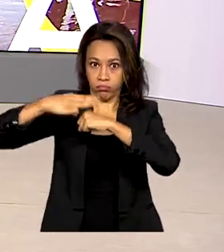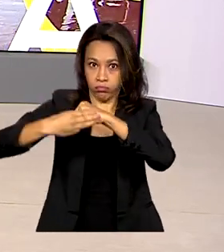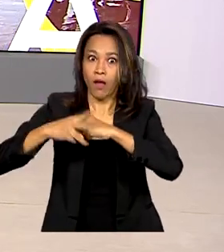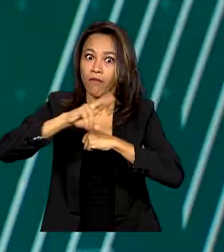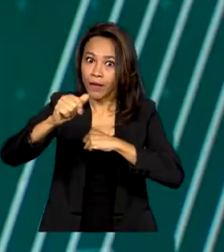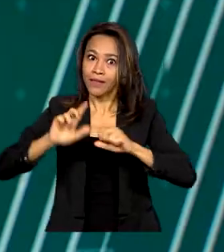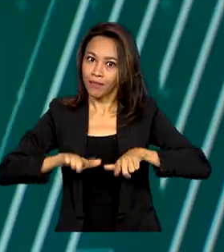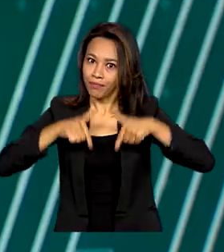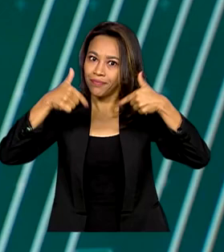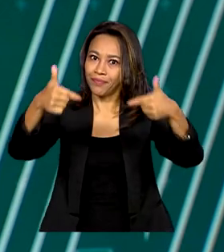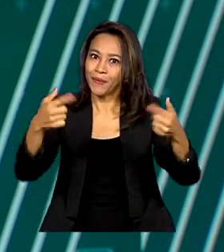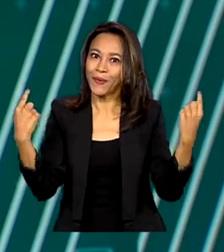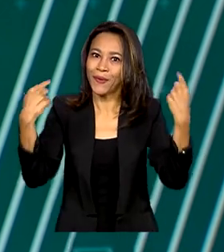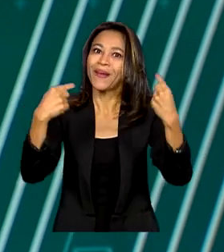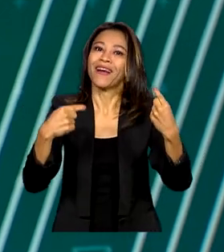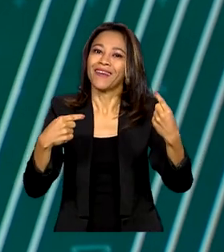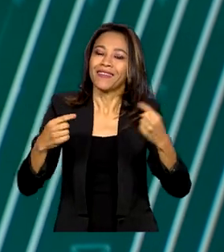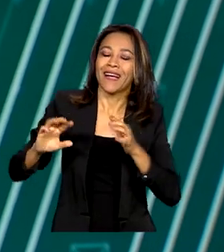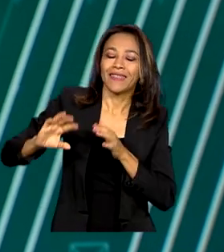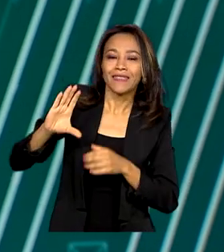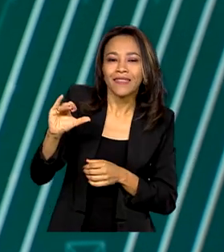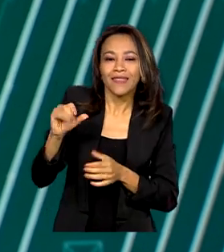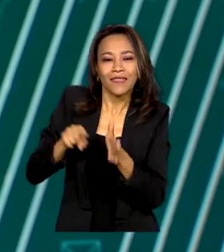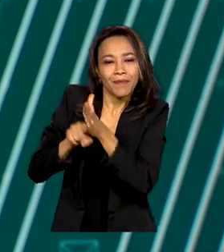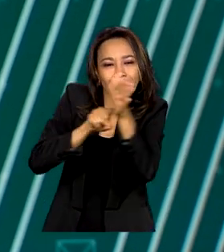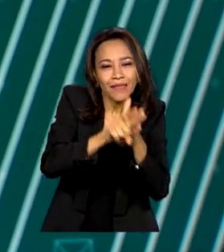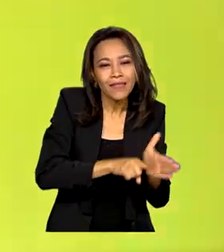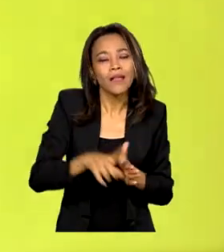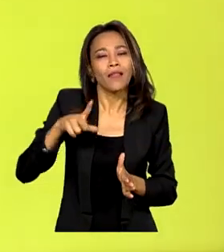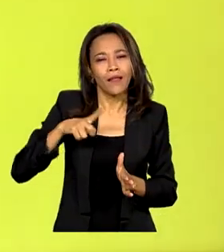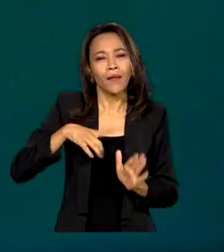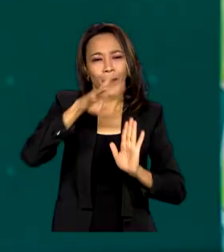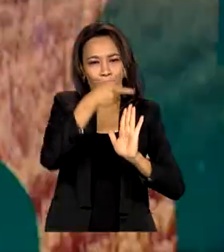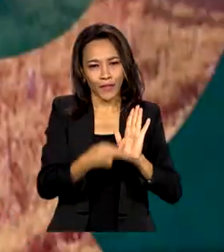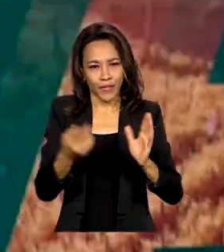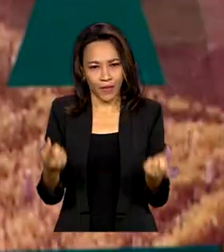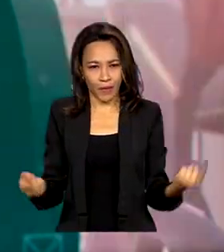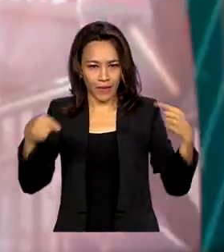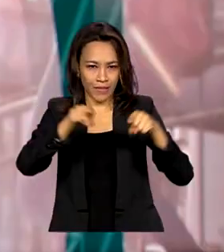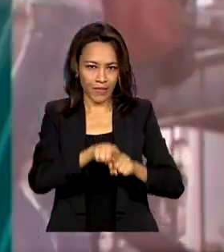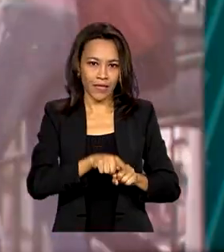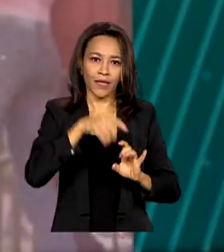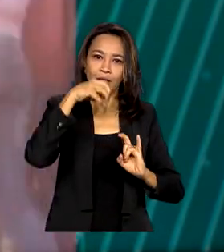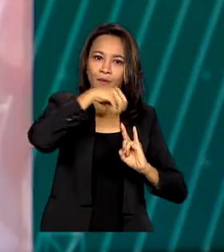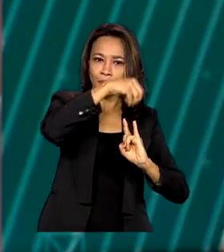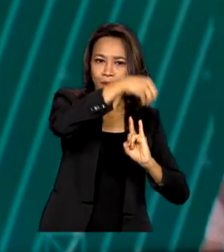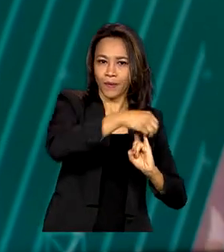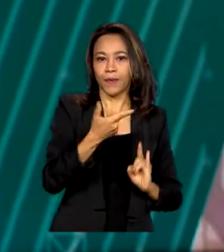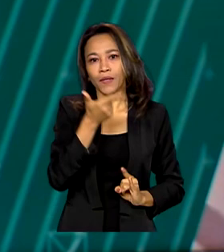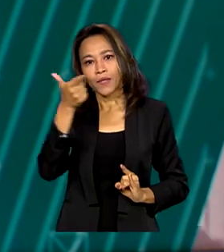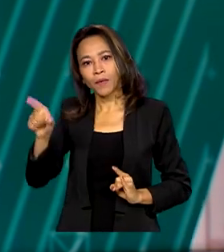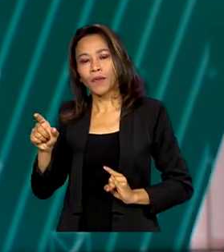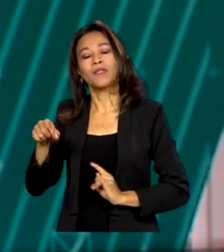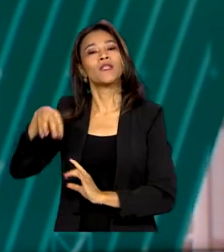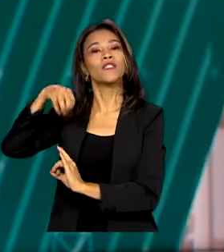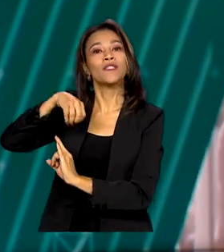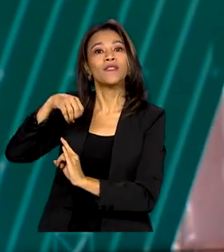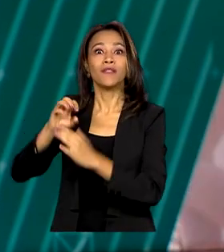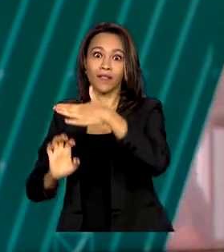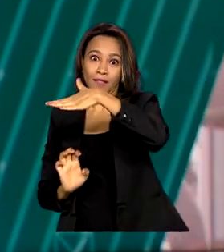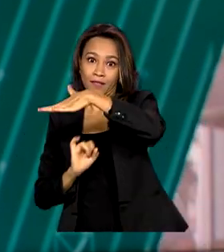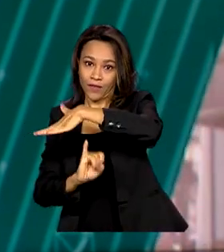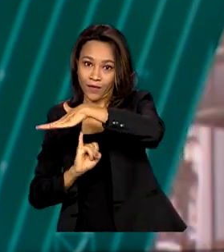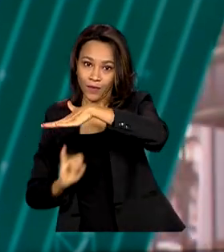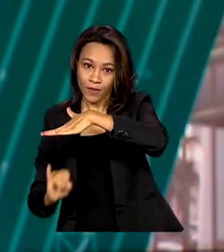tecnologia. A iniciativa faz parte de um projeto entre a Fundação Oswaldo Cruz e uma instituição da Austrália e vai